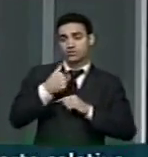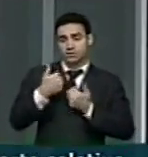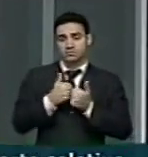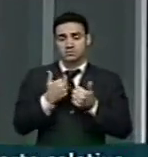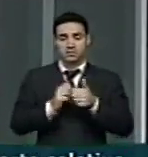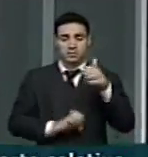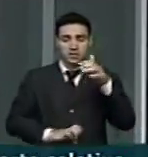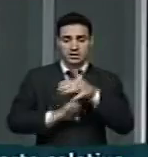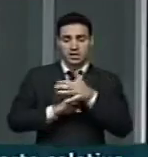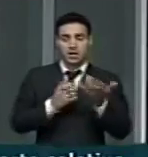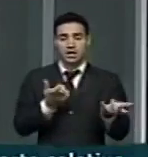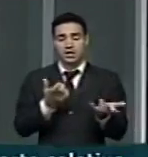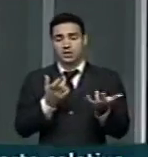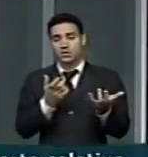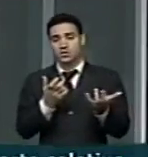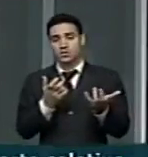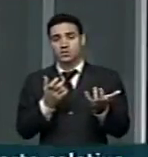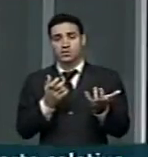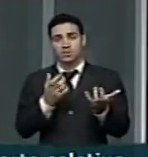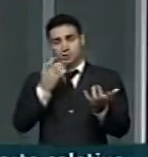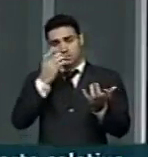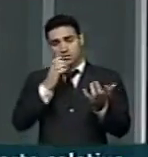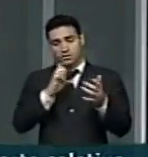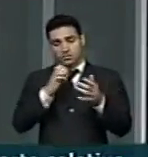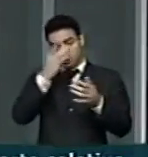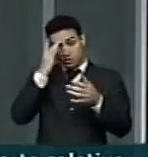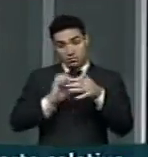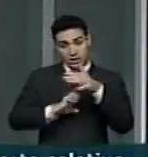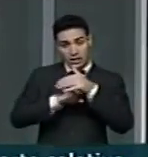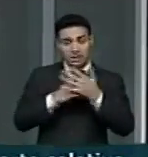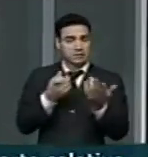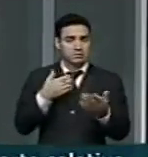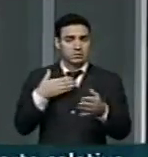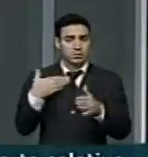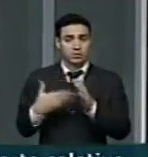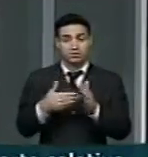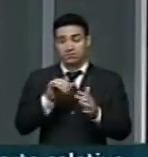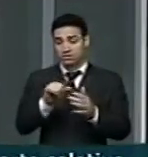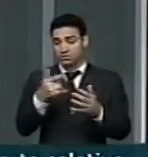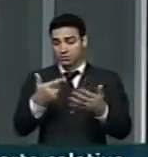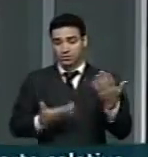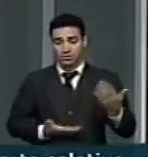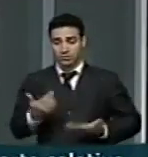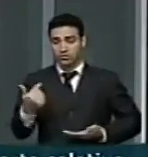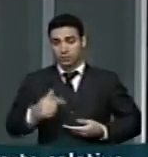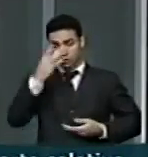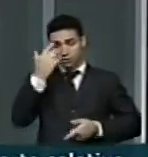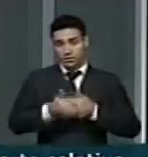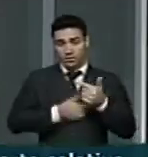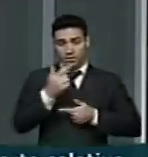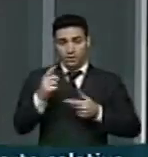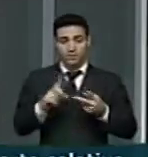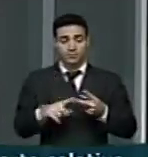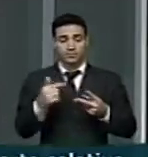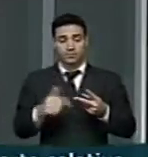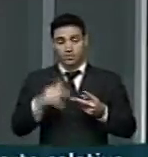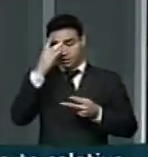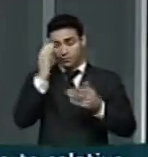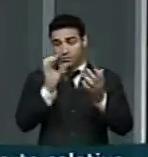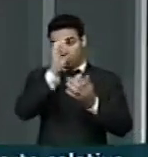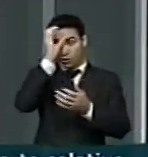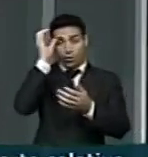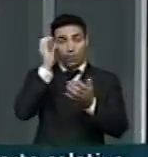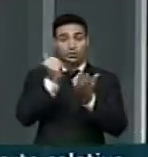empresas se beneficiam do transporte público, porque sem transporte público não há trabalhador, sem transporte público não há consumidor.